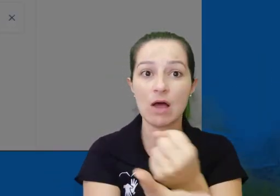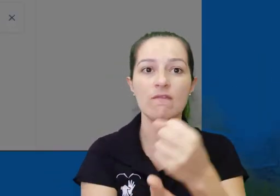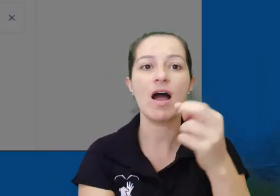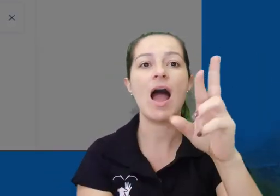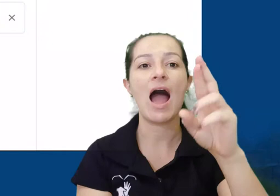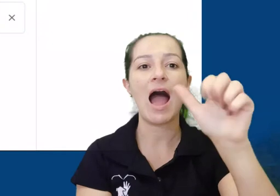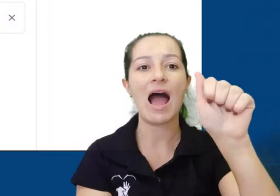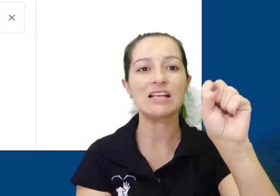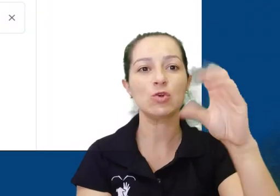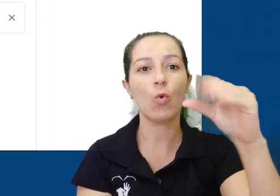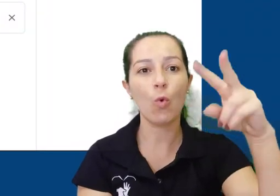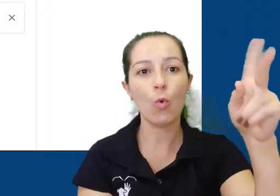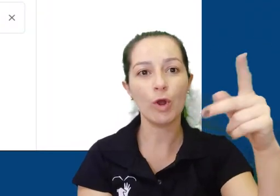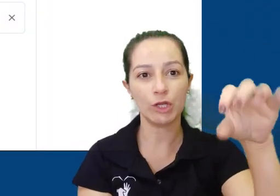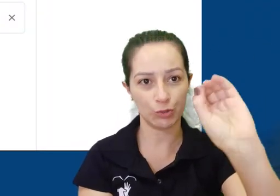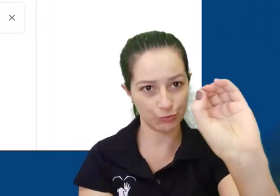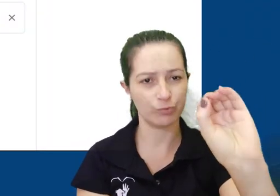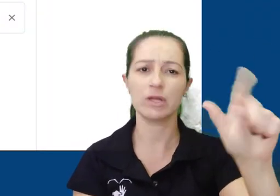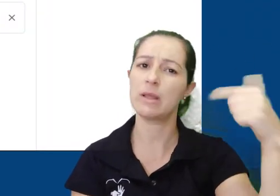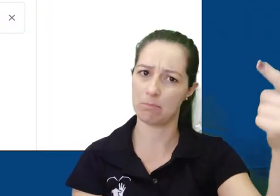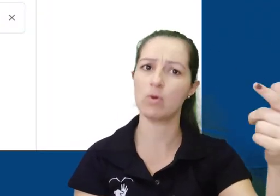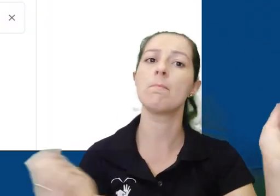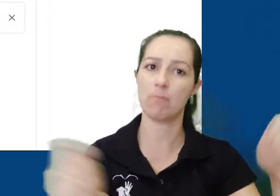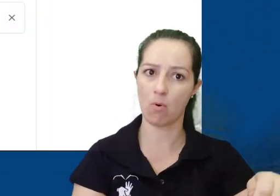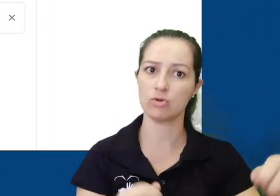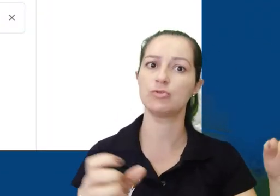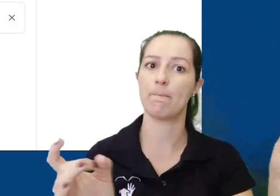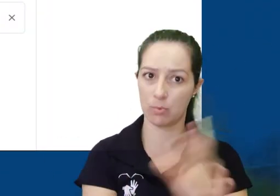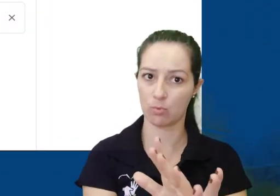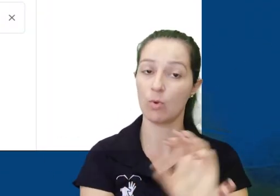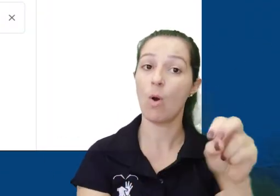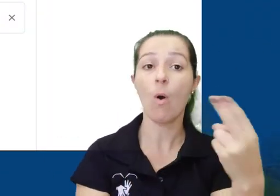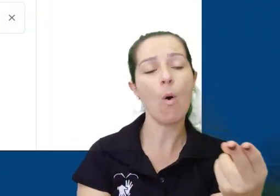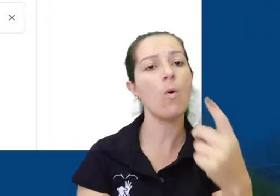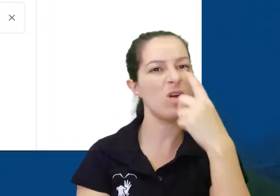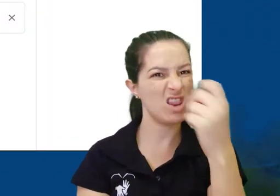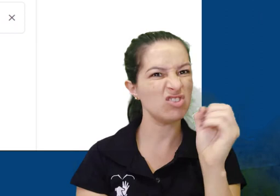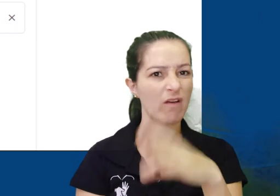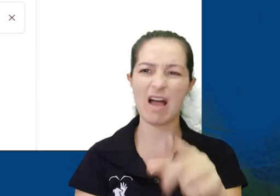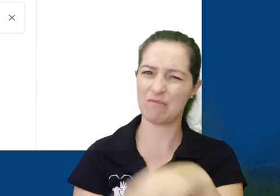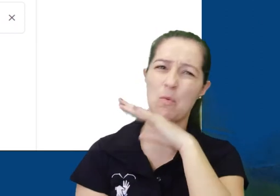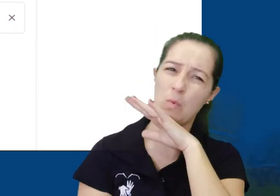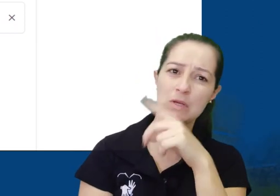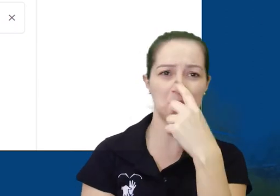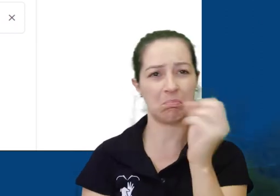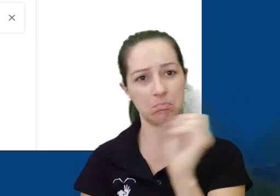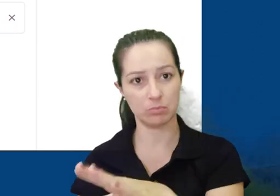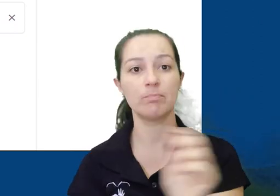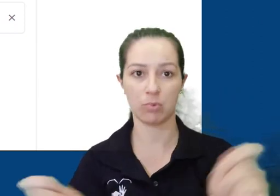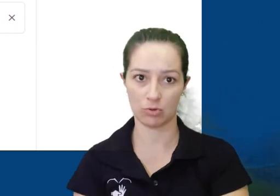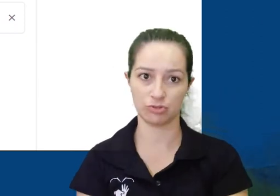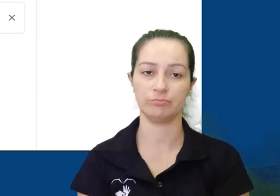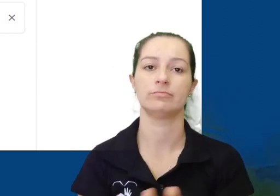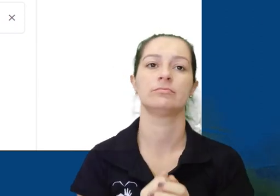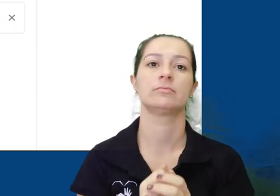específicos. Salvar como um rascunho para retornar e terminar a postagem em um outro momento, e também pode descartar esta postagem, caso